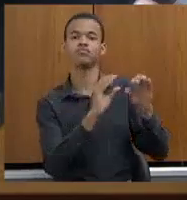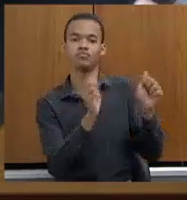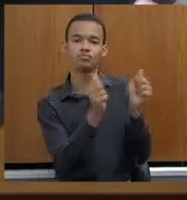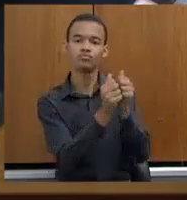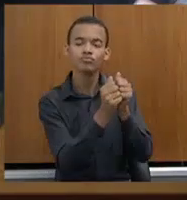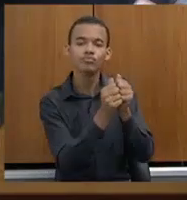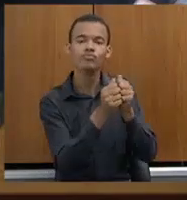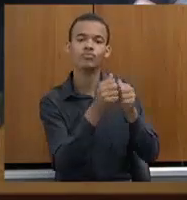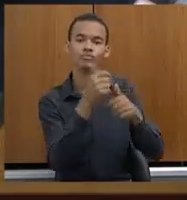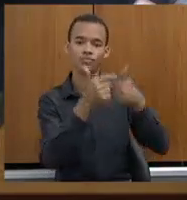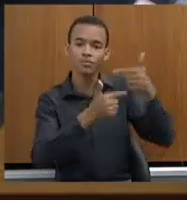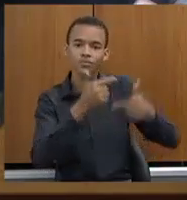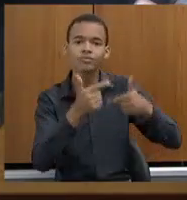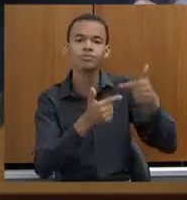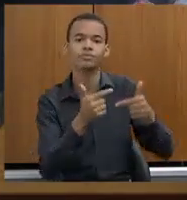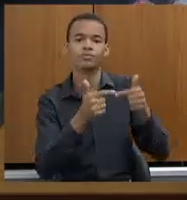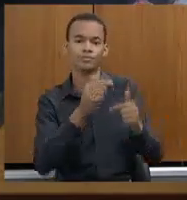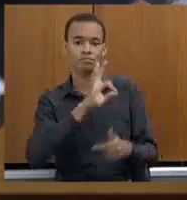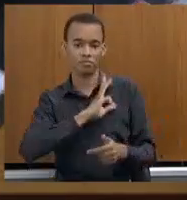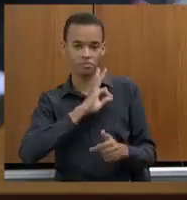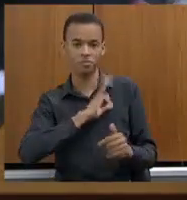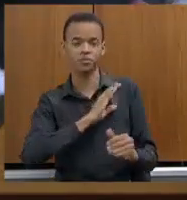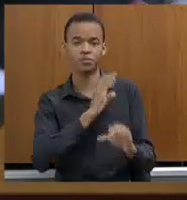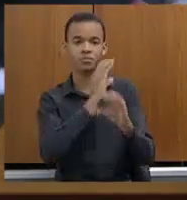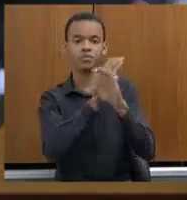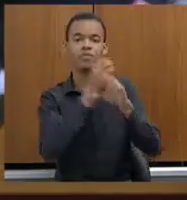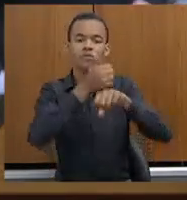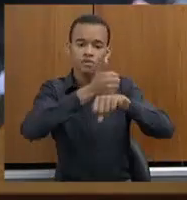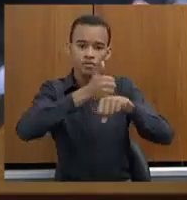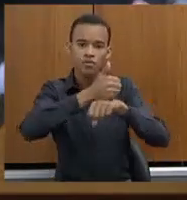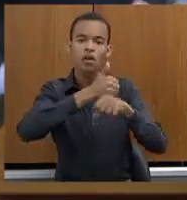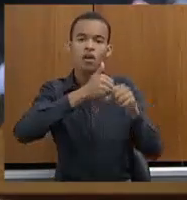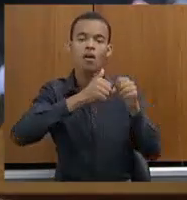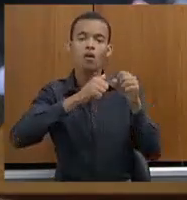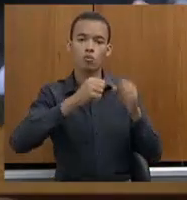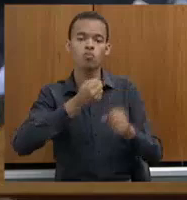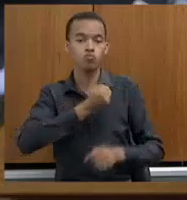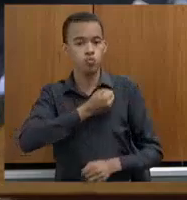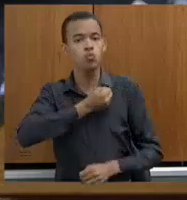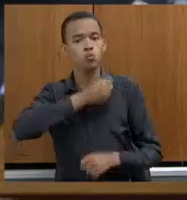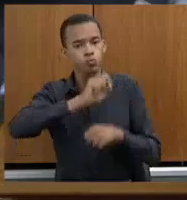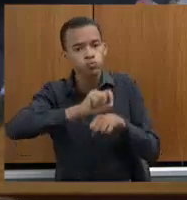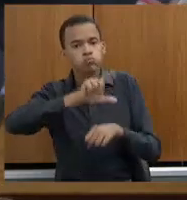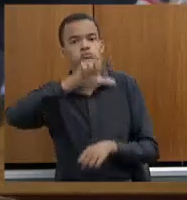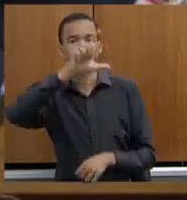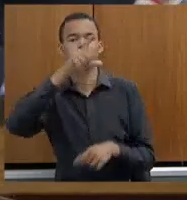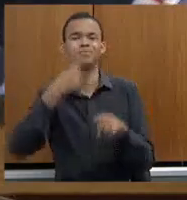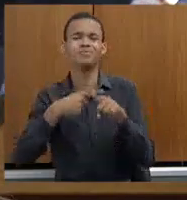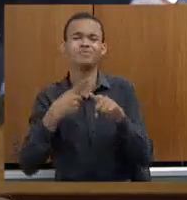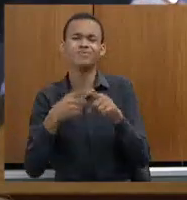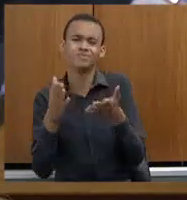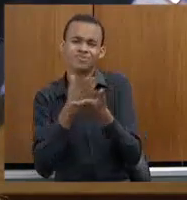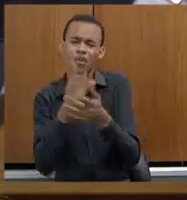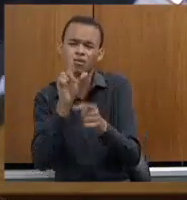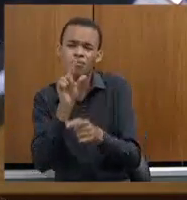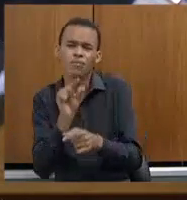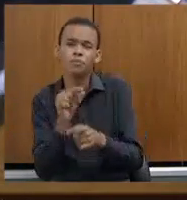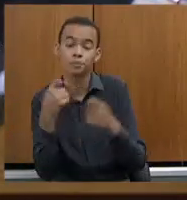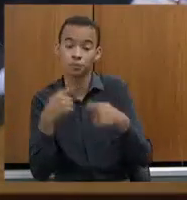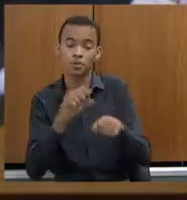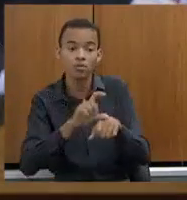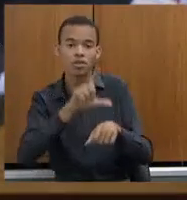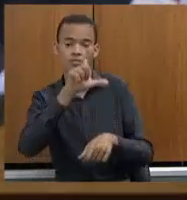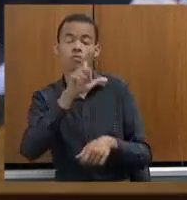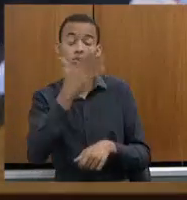da nossa polícia civil, que a gente preza tanto e que a gente sabe tanto da carência e que sabe que o senhor tem essa